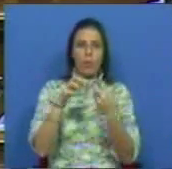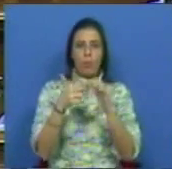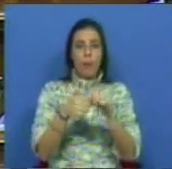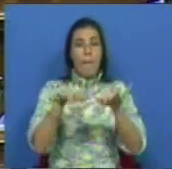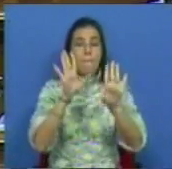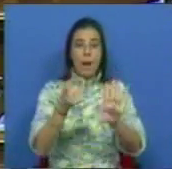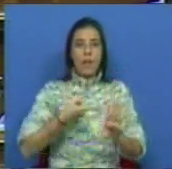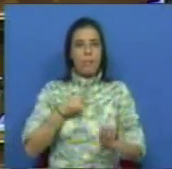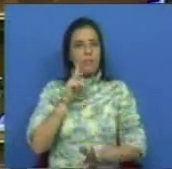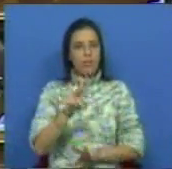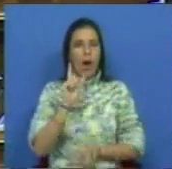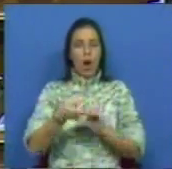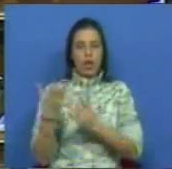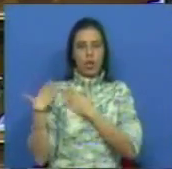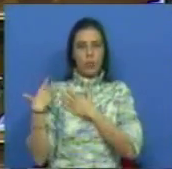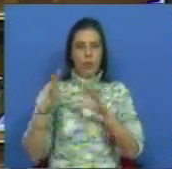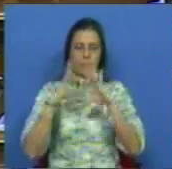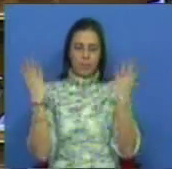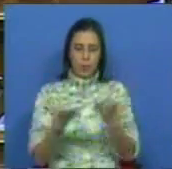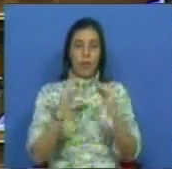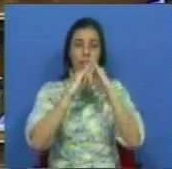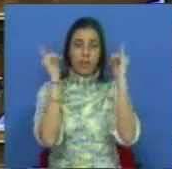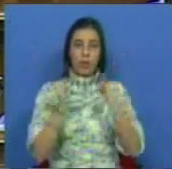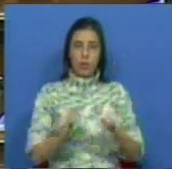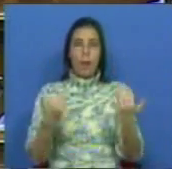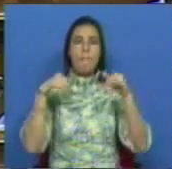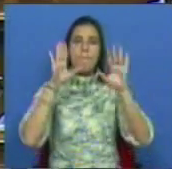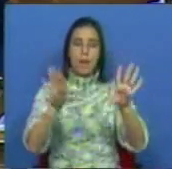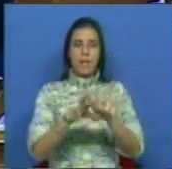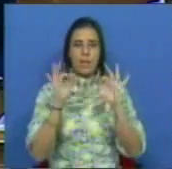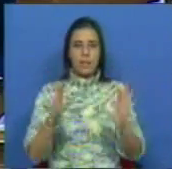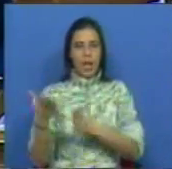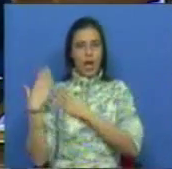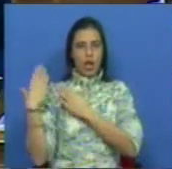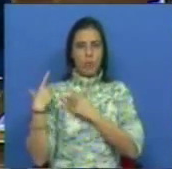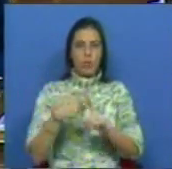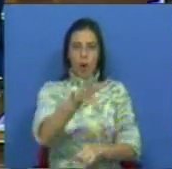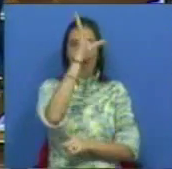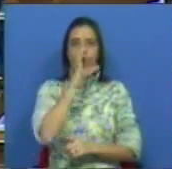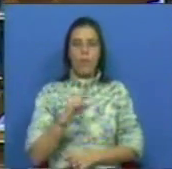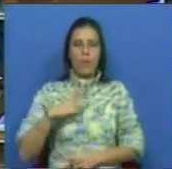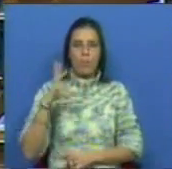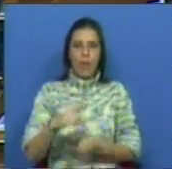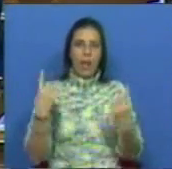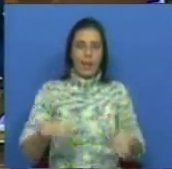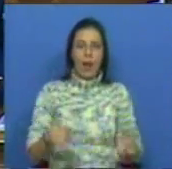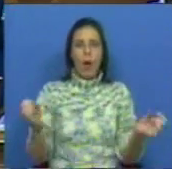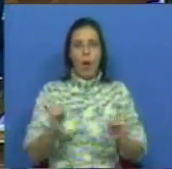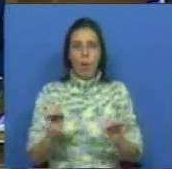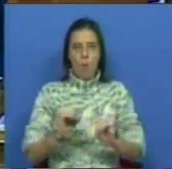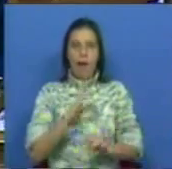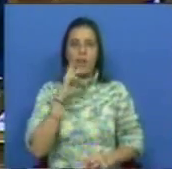precisamos de ver não só as responsabilidades globais e internacionais, mas também as responsabilidades que o Governo português tem ou não